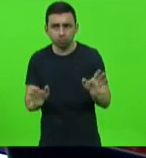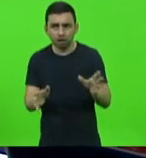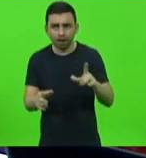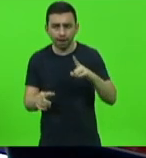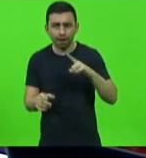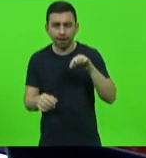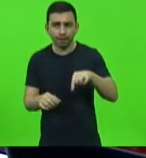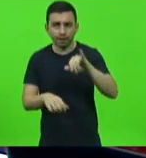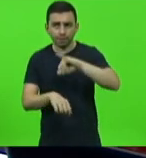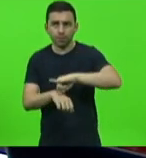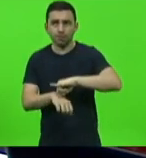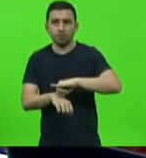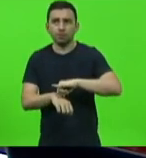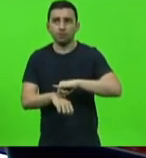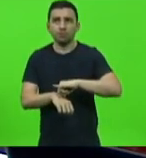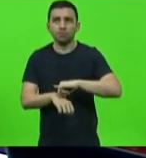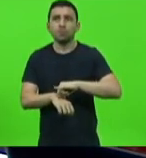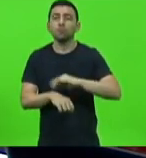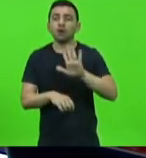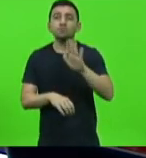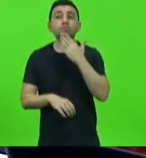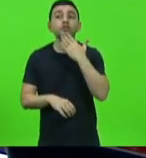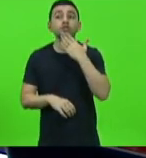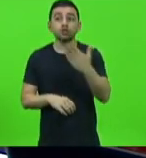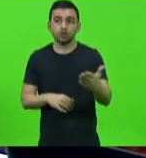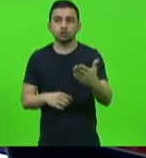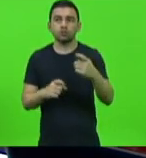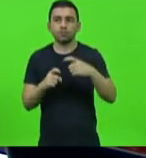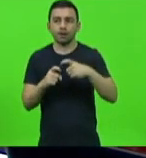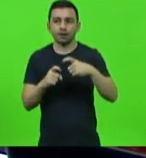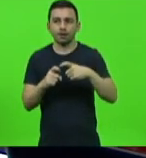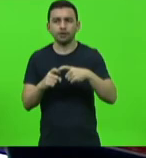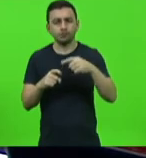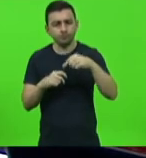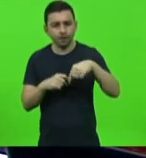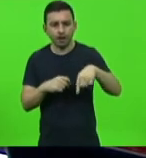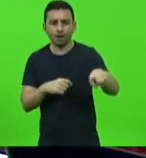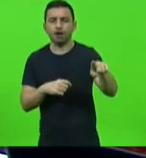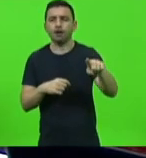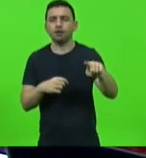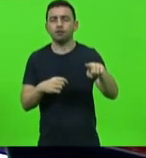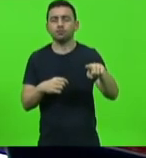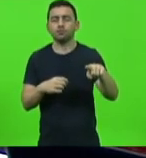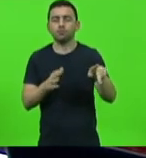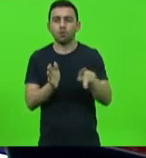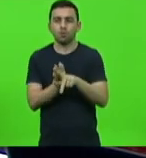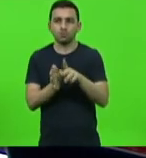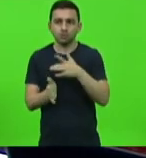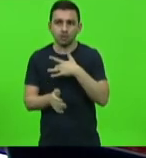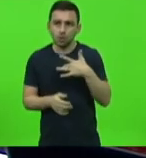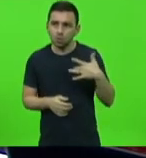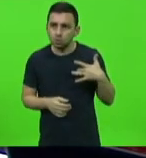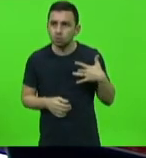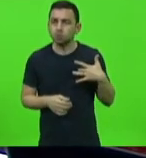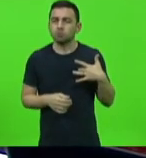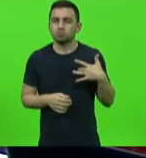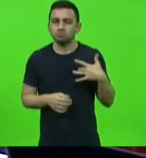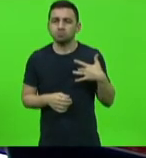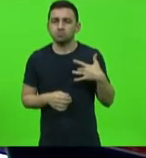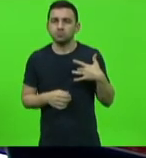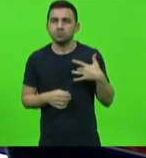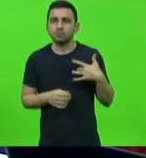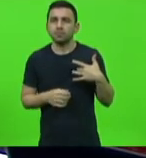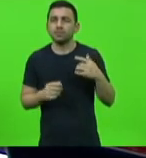mas com um pedido médico indo ao posto de saúde do seu respectivo município a